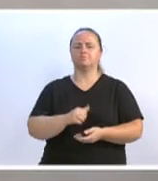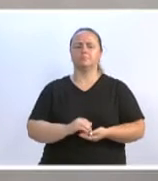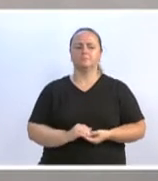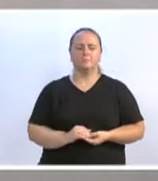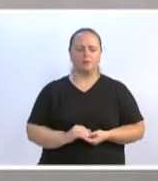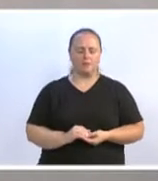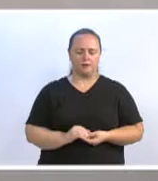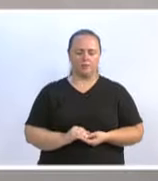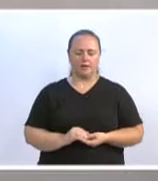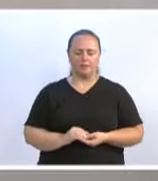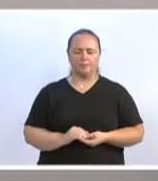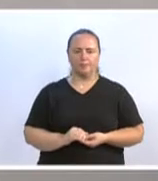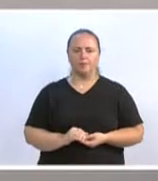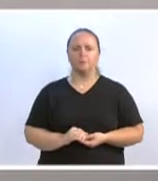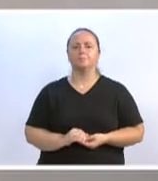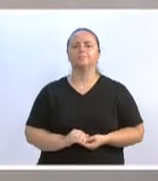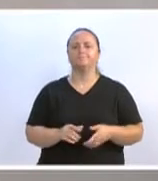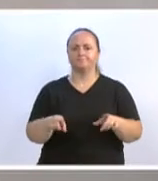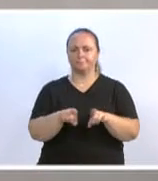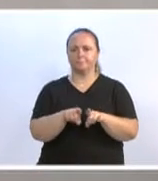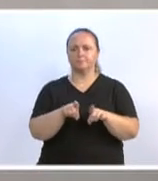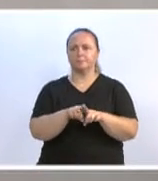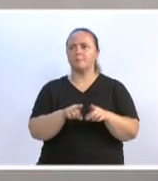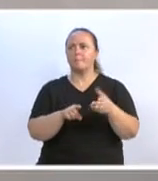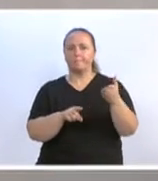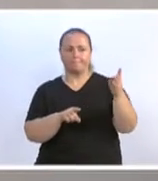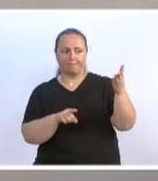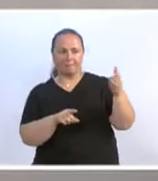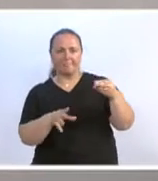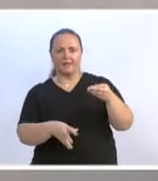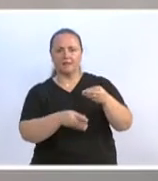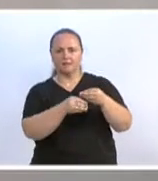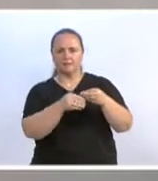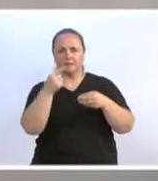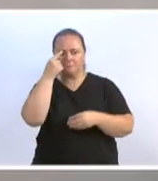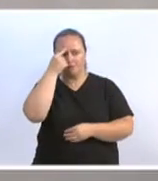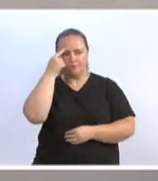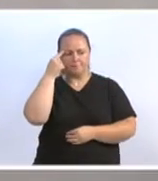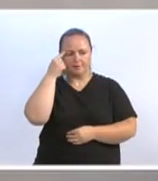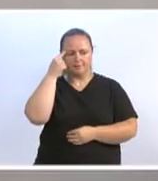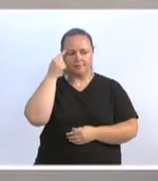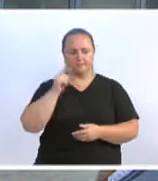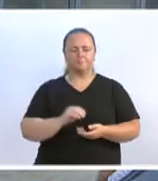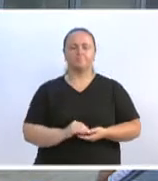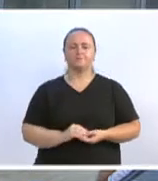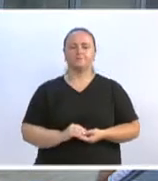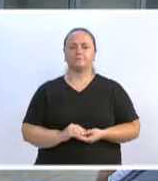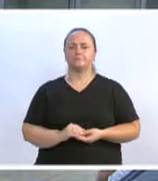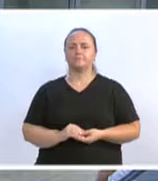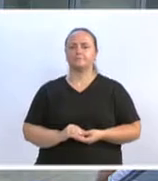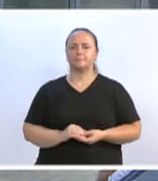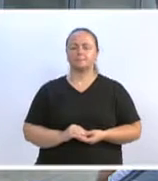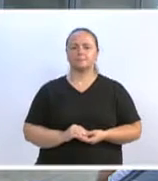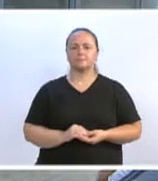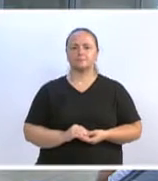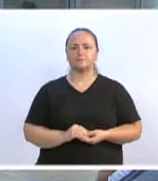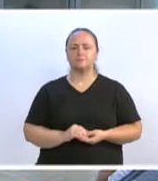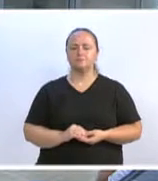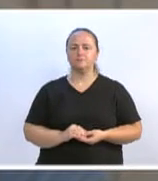de trazer aqui a tribuna... Concedo uma parte ao vereador Ito. Autorização do orador, vereador Ito.